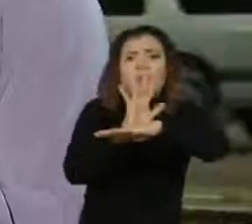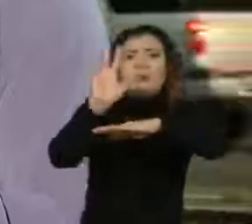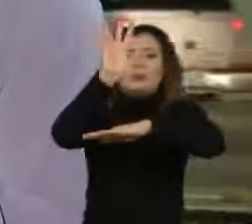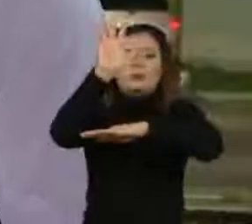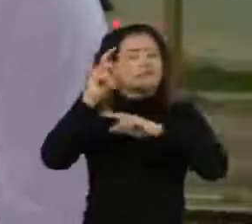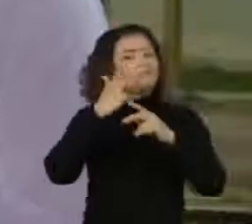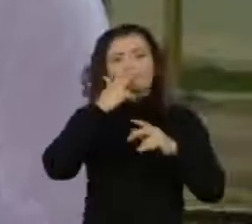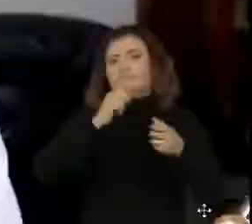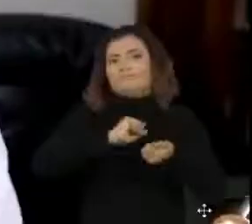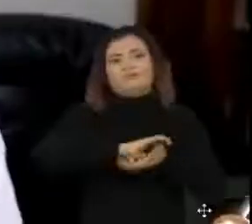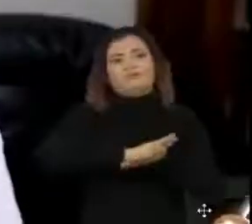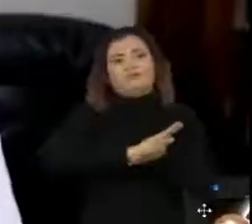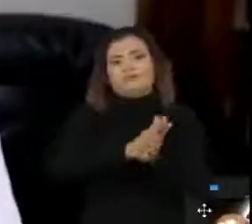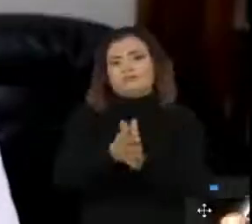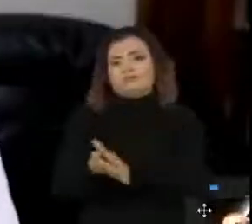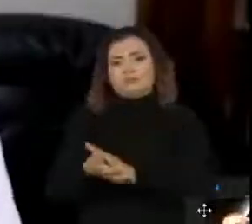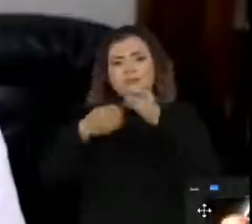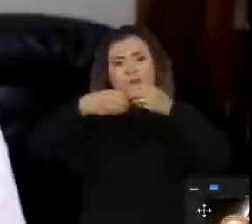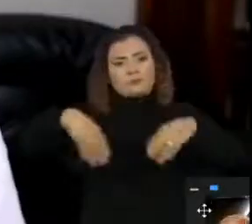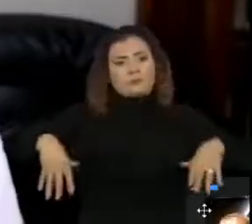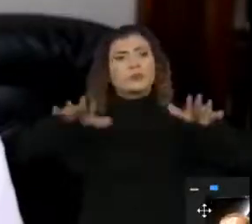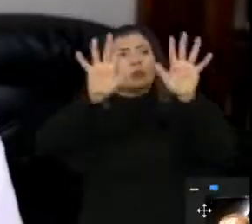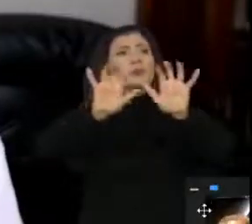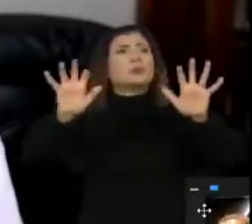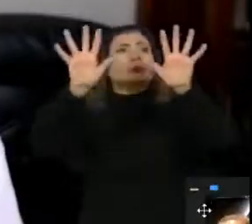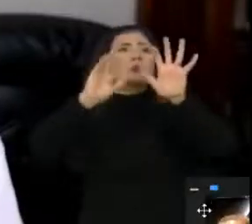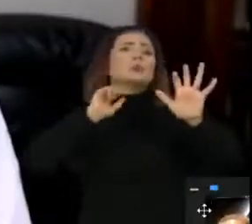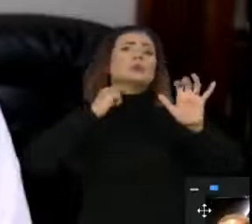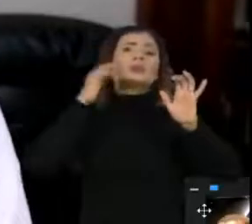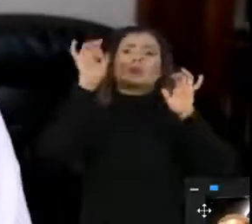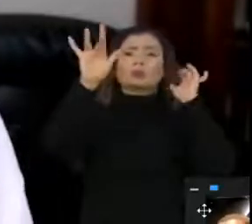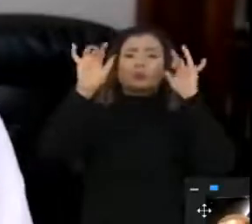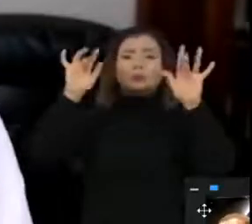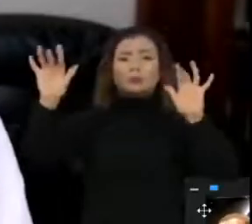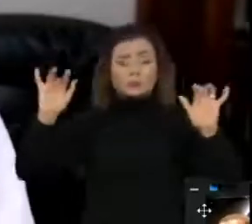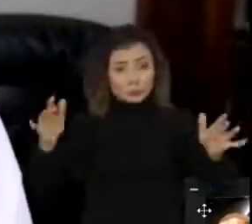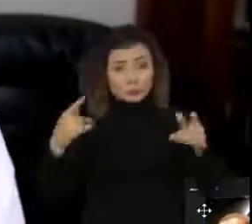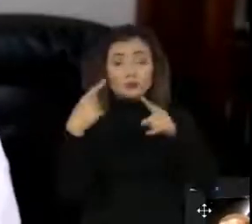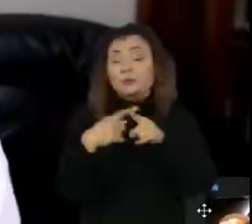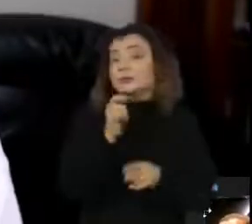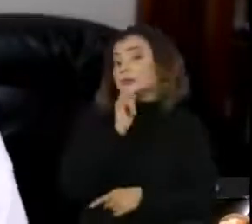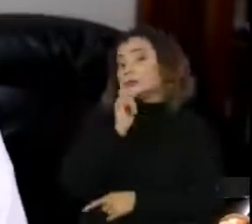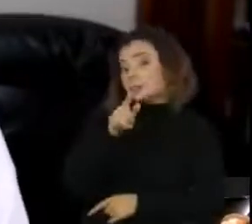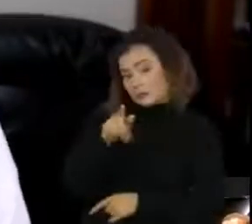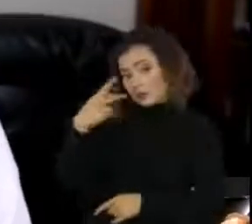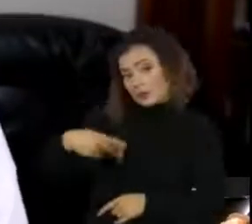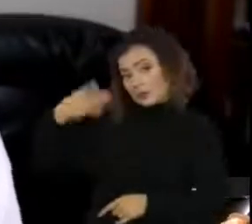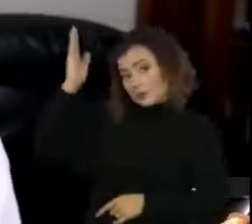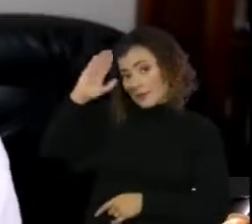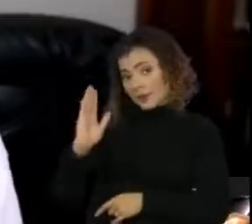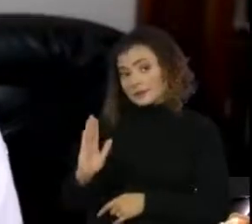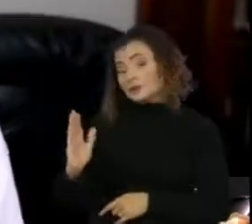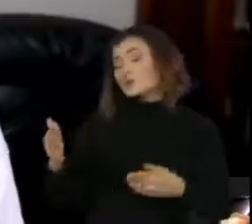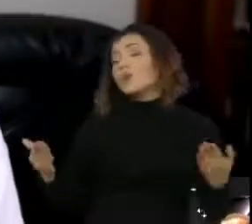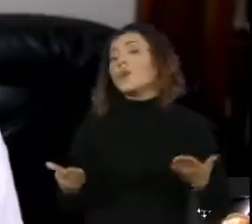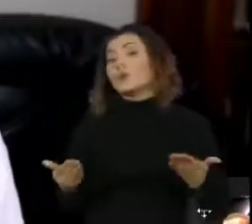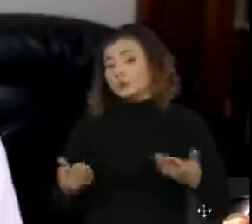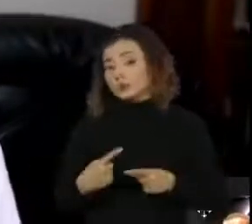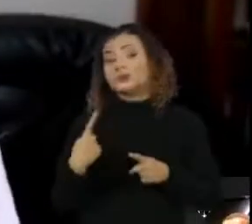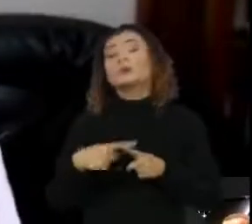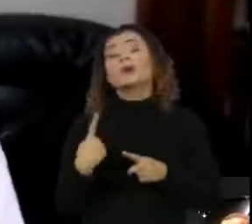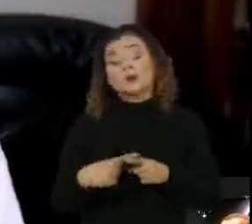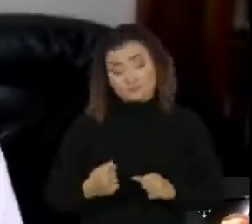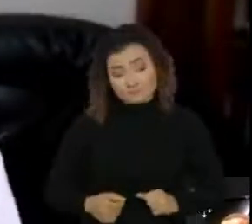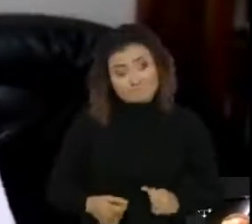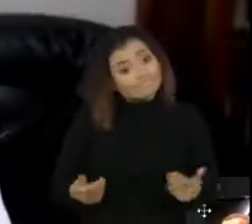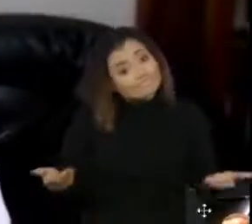escaparia para o espaço. Os impactos das mudanças globais são enormes. Por exemplo, no caso brasileiro atualmente, o Brasil